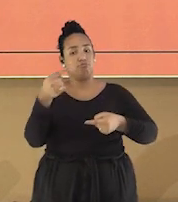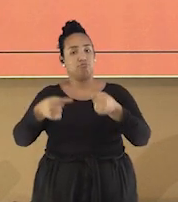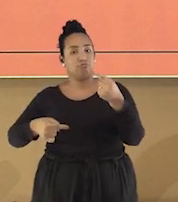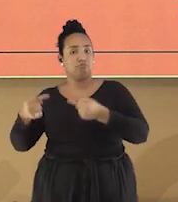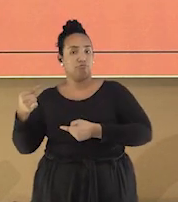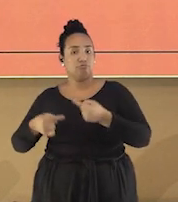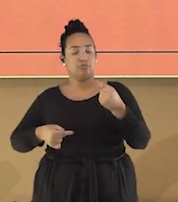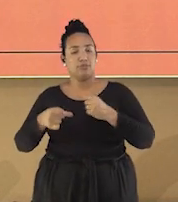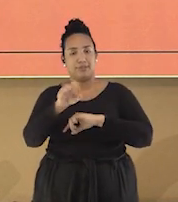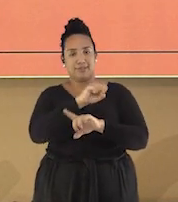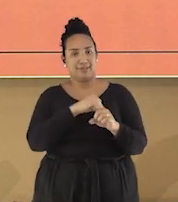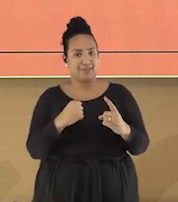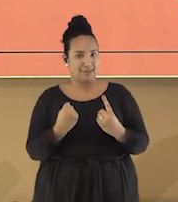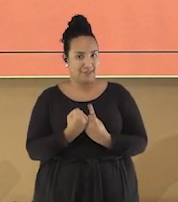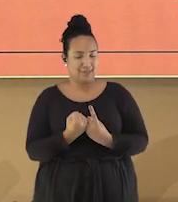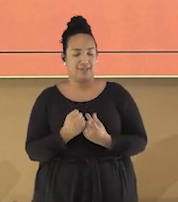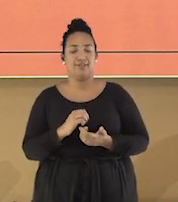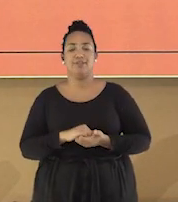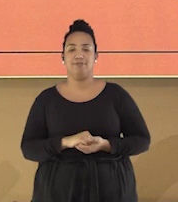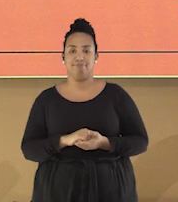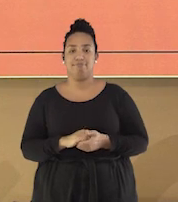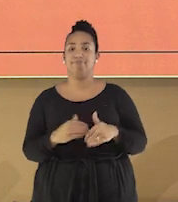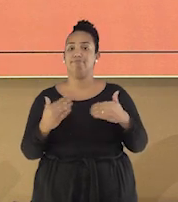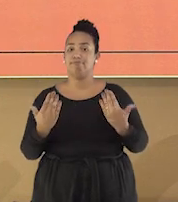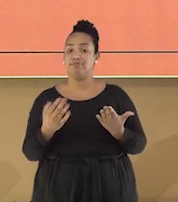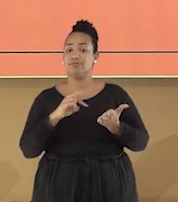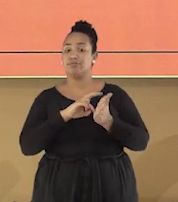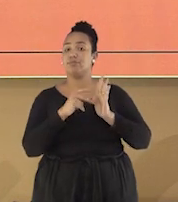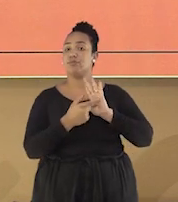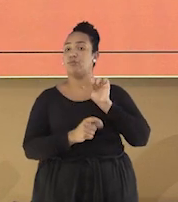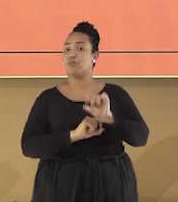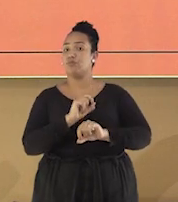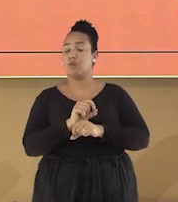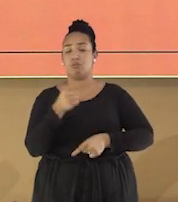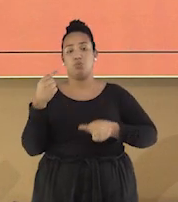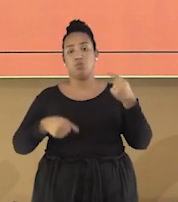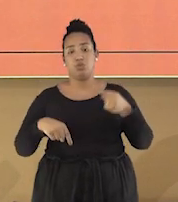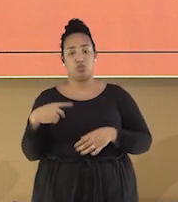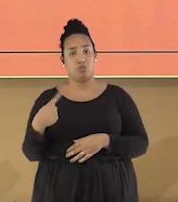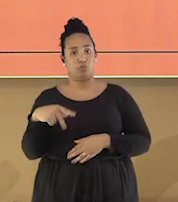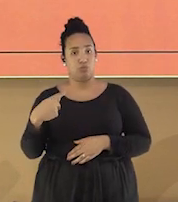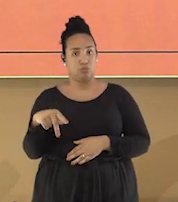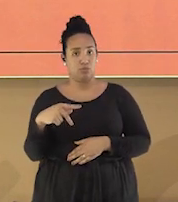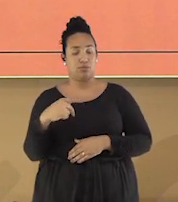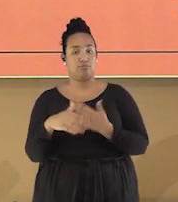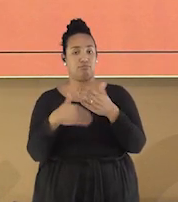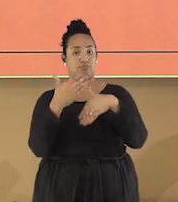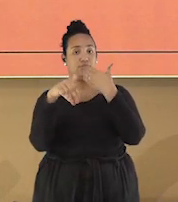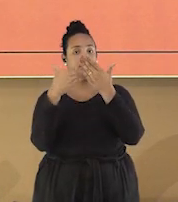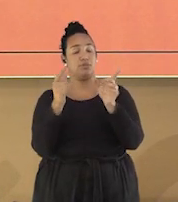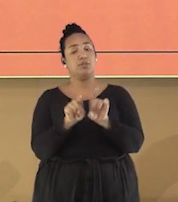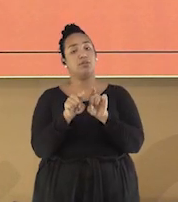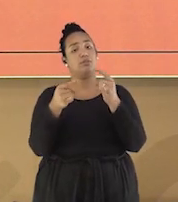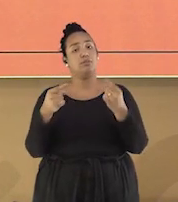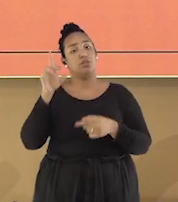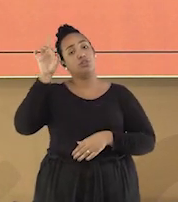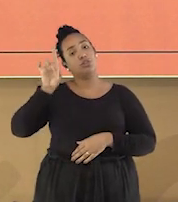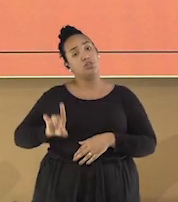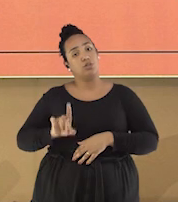progressistas da sociedade, ou seja, buscando avanço nas políticas públicas e garantindo cada vez mais